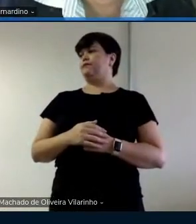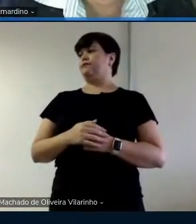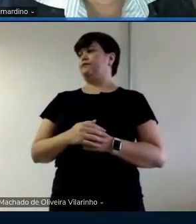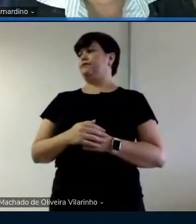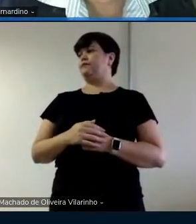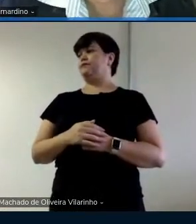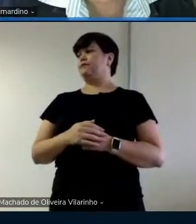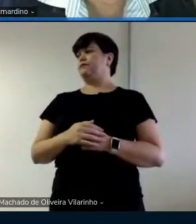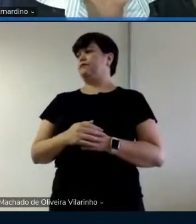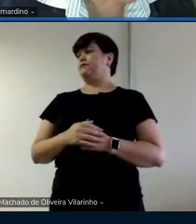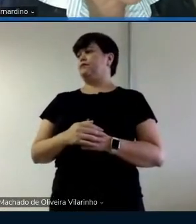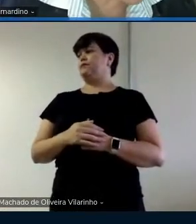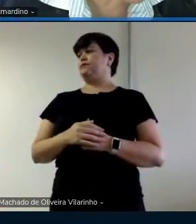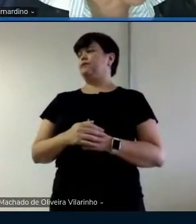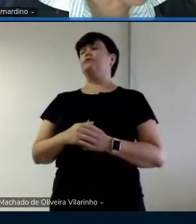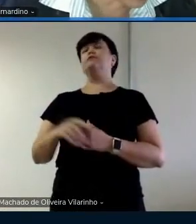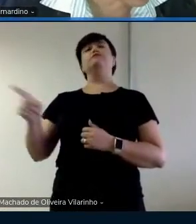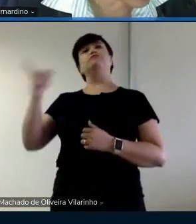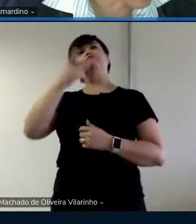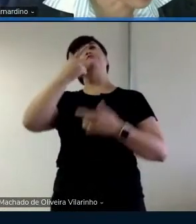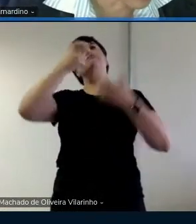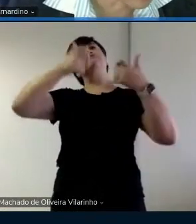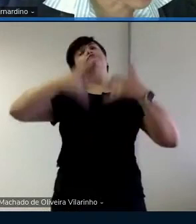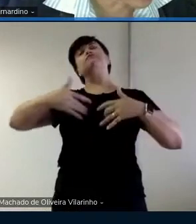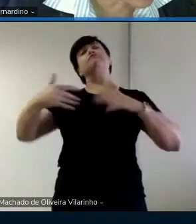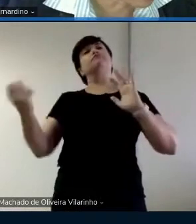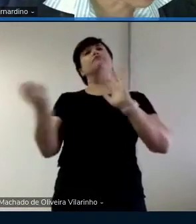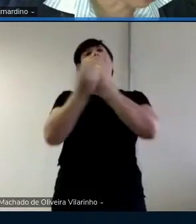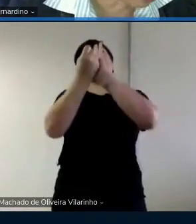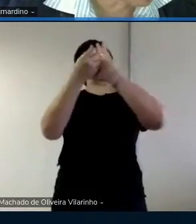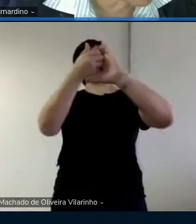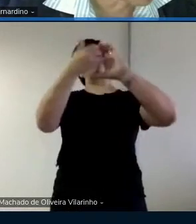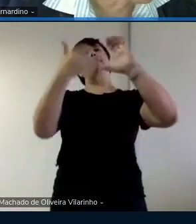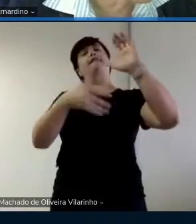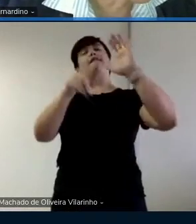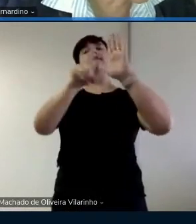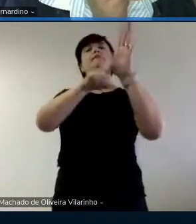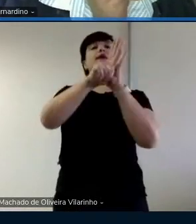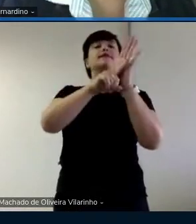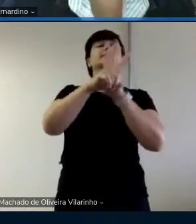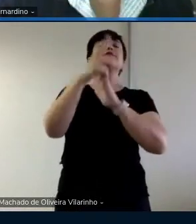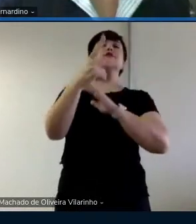você caracteriza primeiro a sua pesquisa como